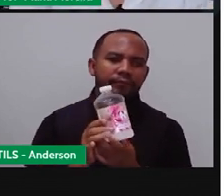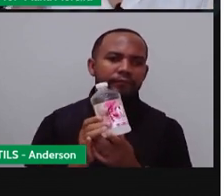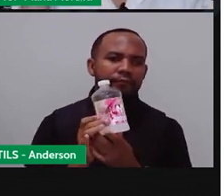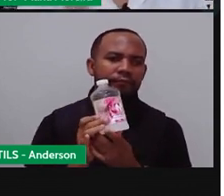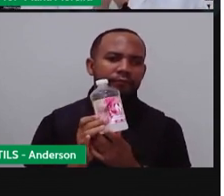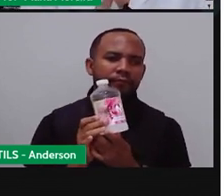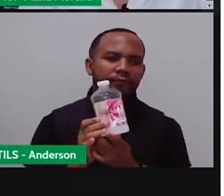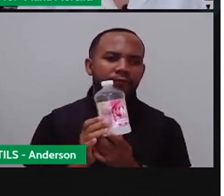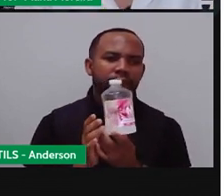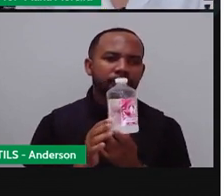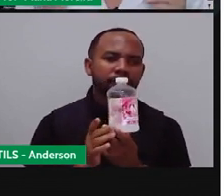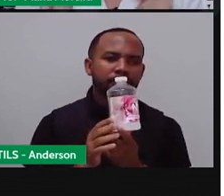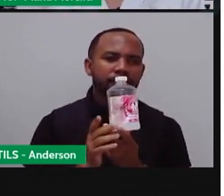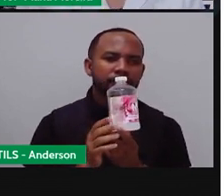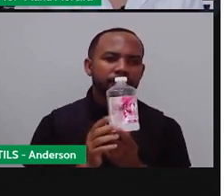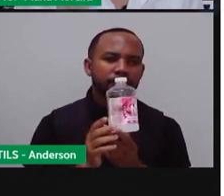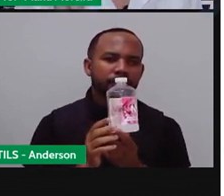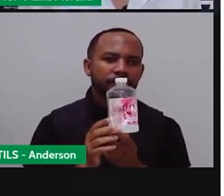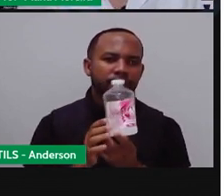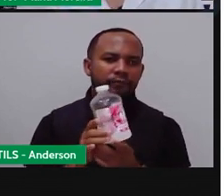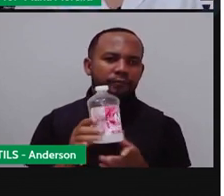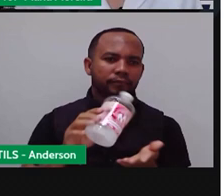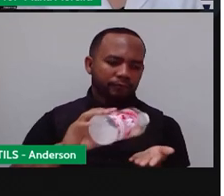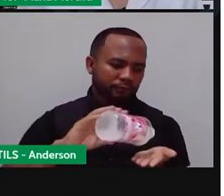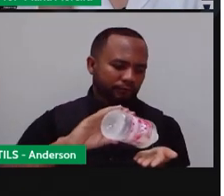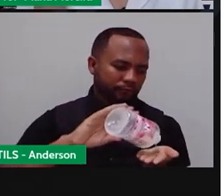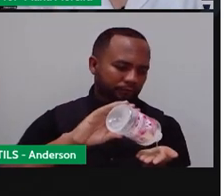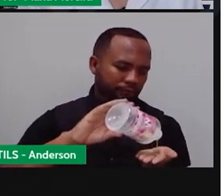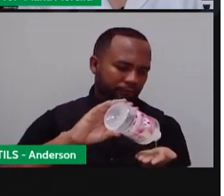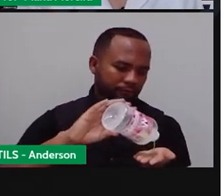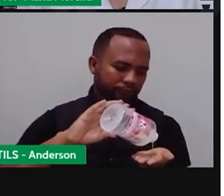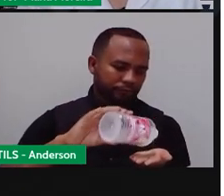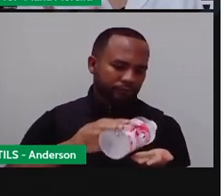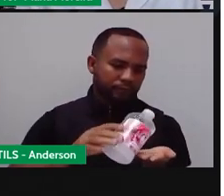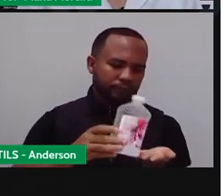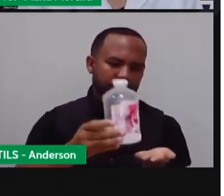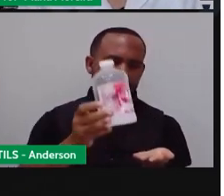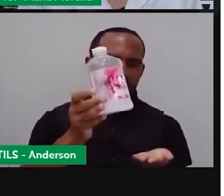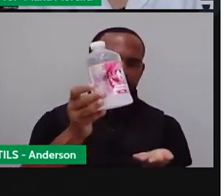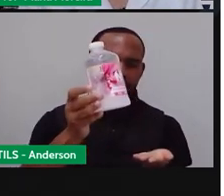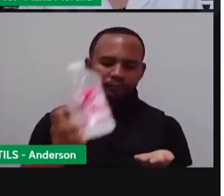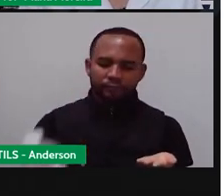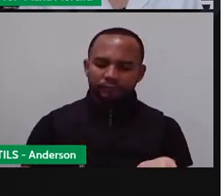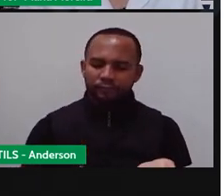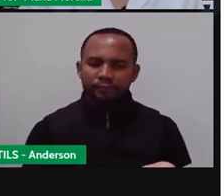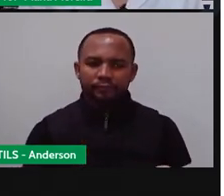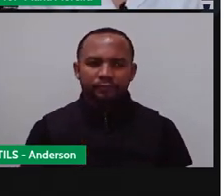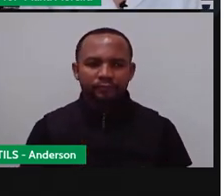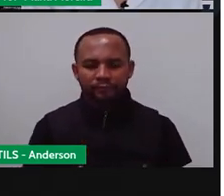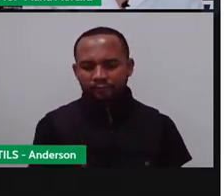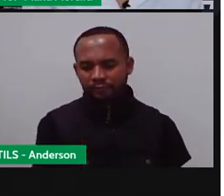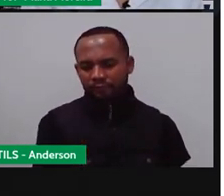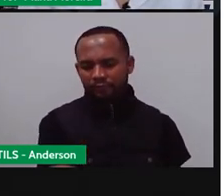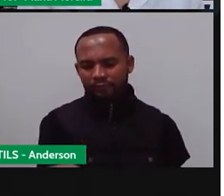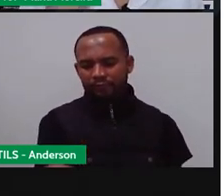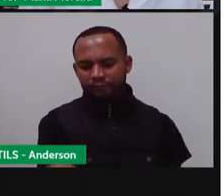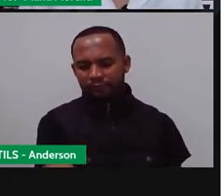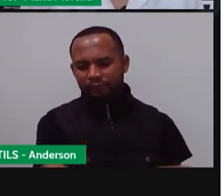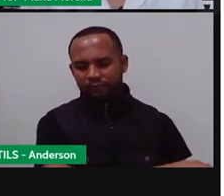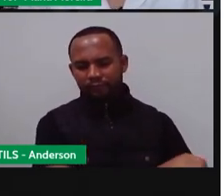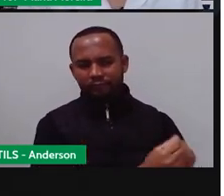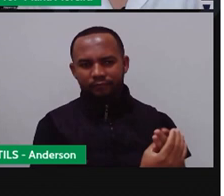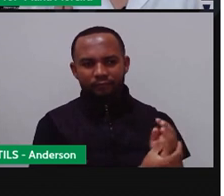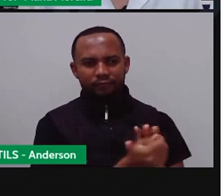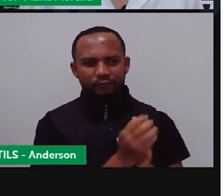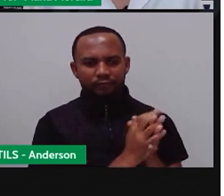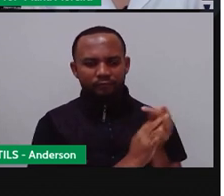mão. Lavem as mãos, olha. Usem álcool em gel, usem máscara, se protejam, certo? E pratiquem